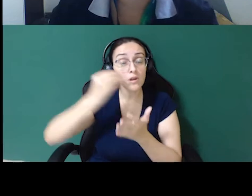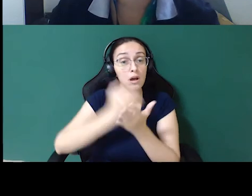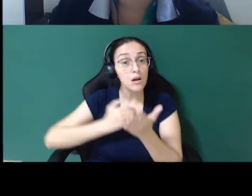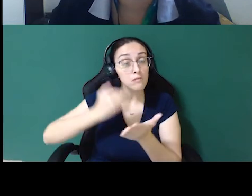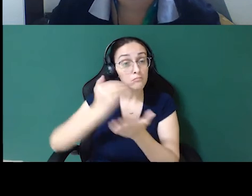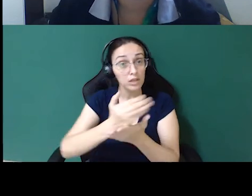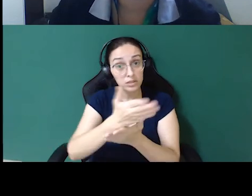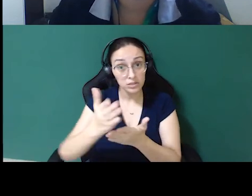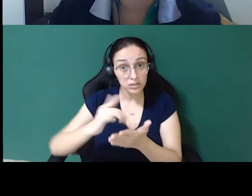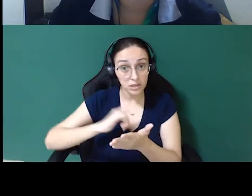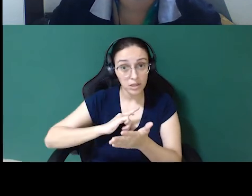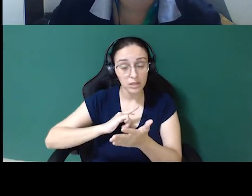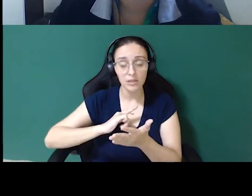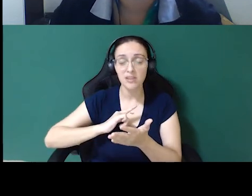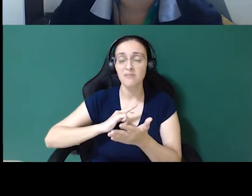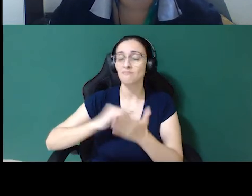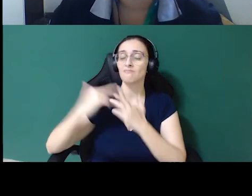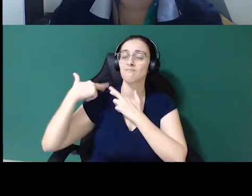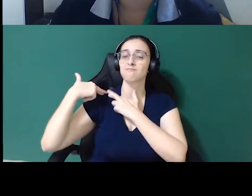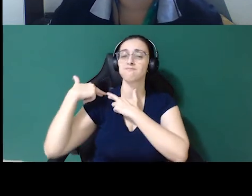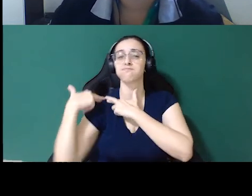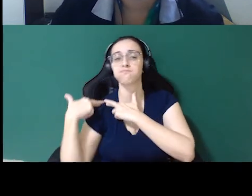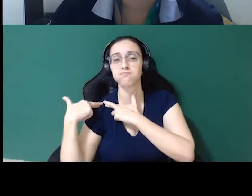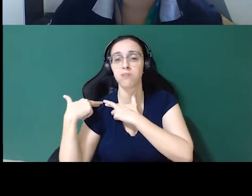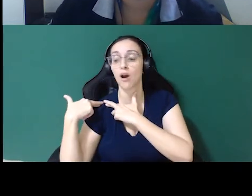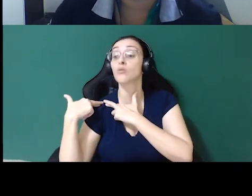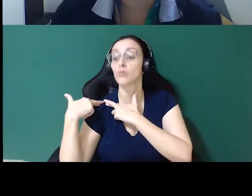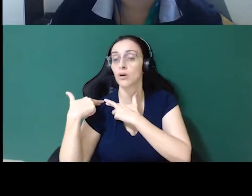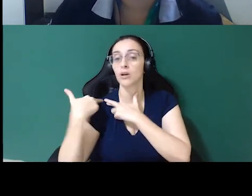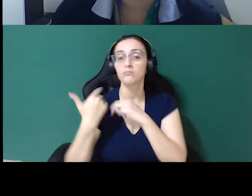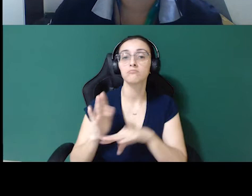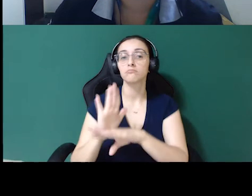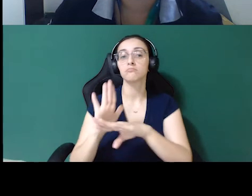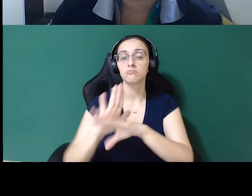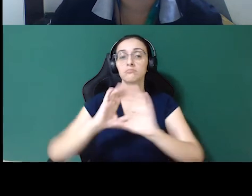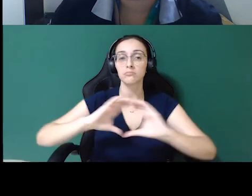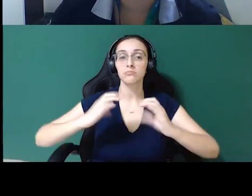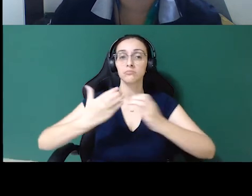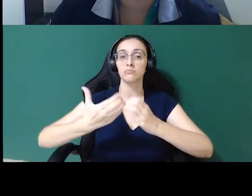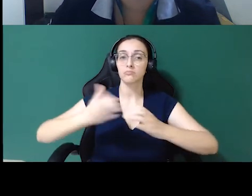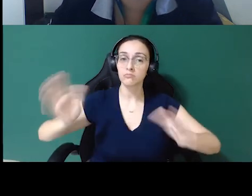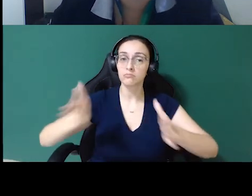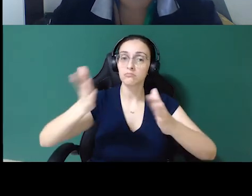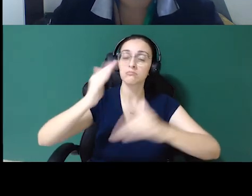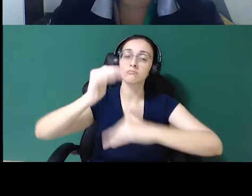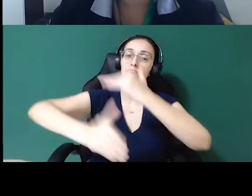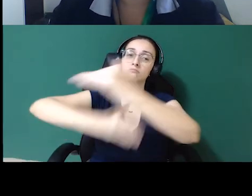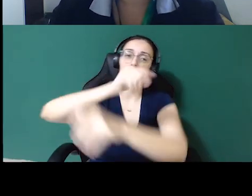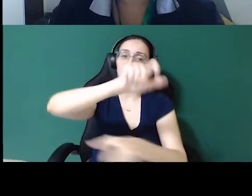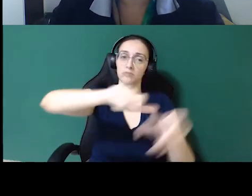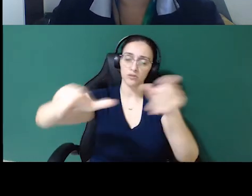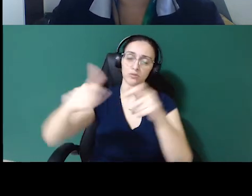mais responsabilidade você teria de contribuir com a sua comunidade e desenvolver outras pessoas.